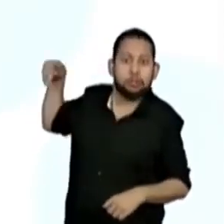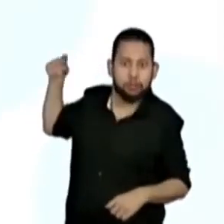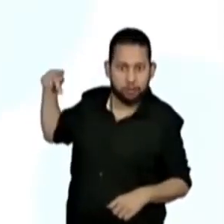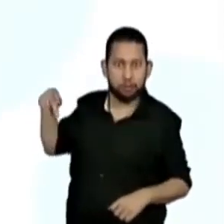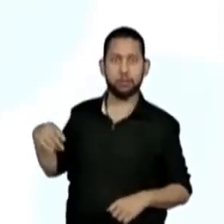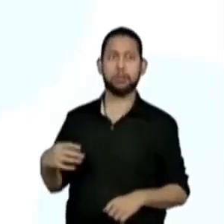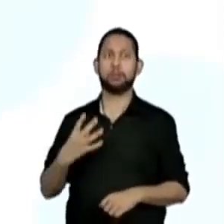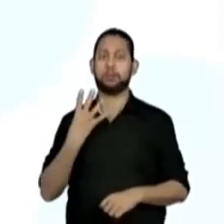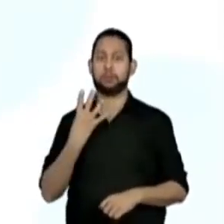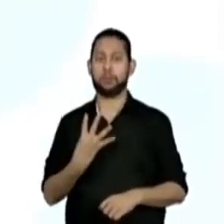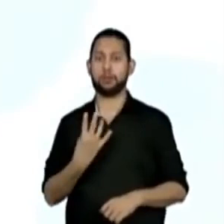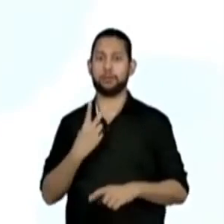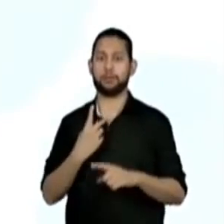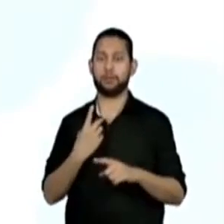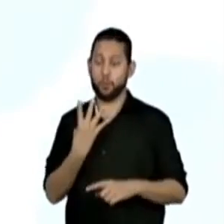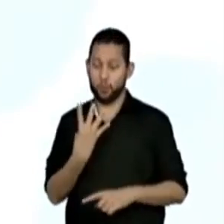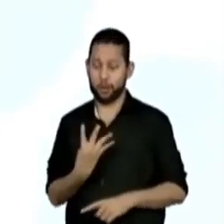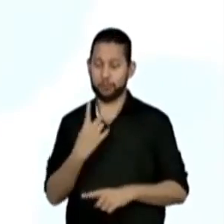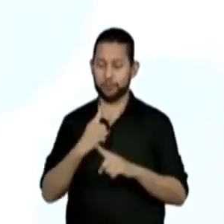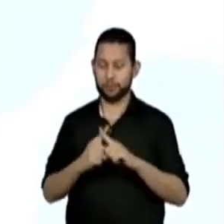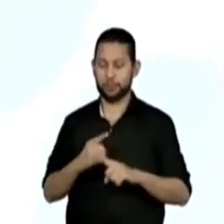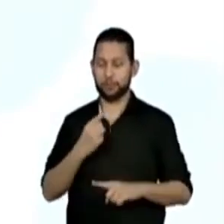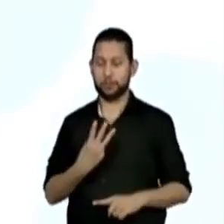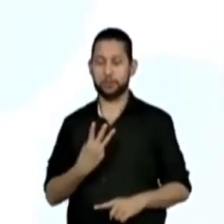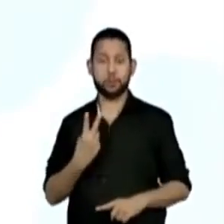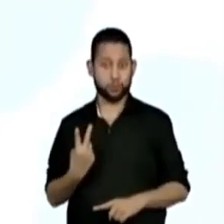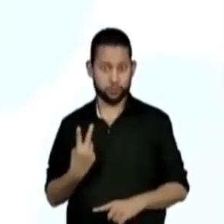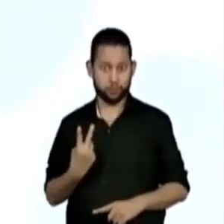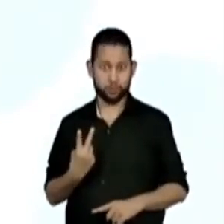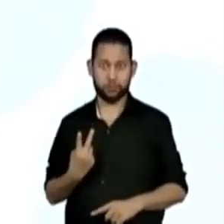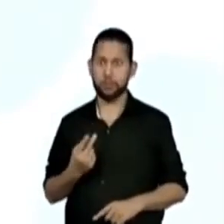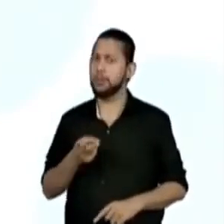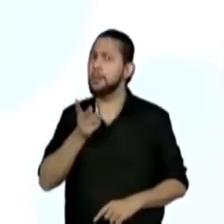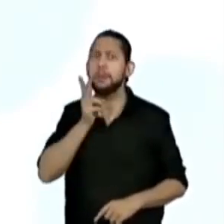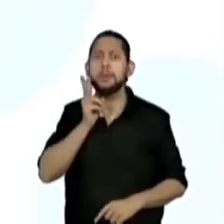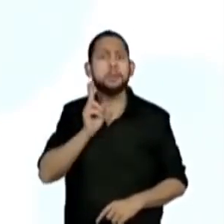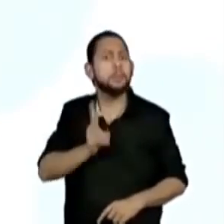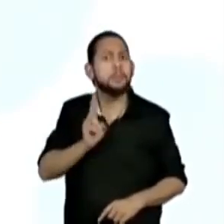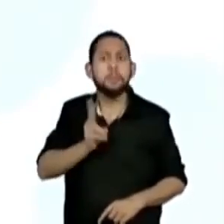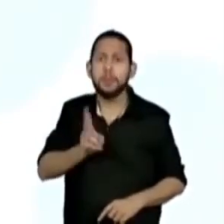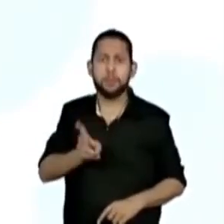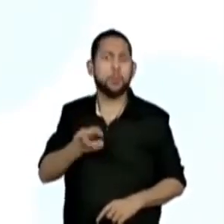32. Prestem atenção que eu vou usar o mesmo